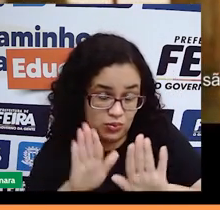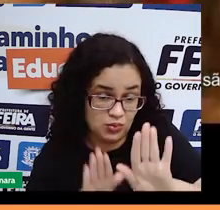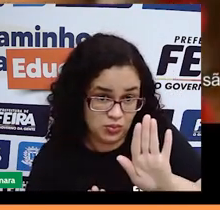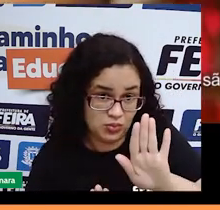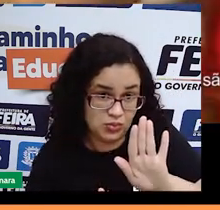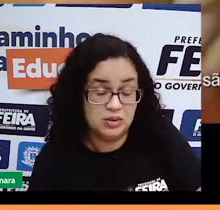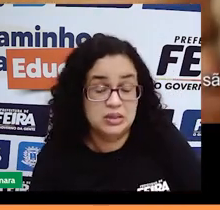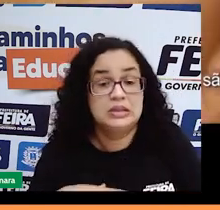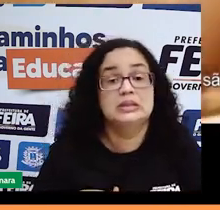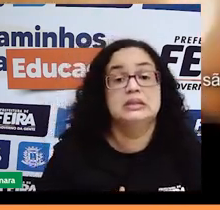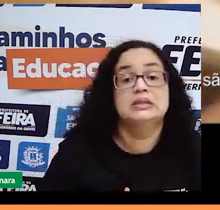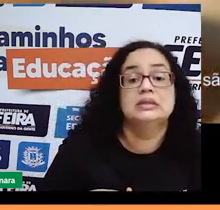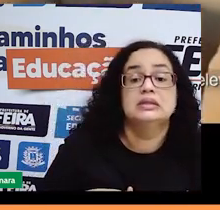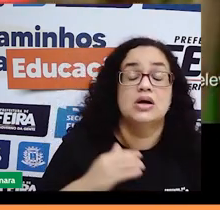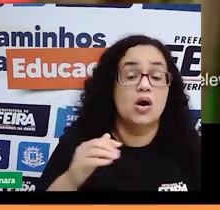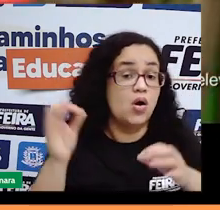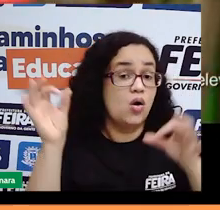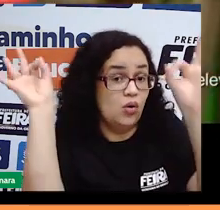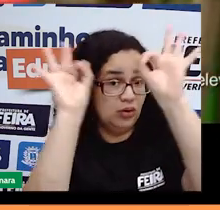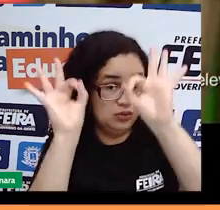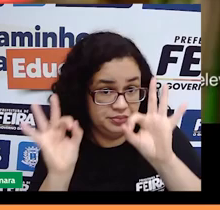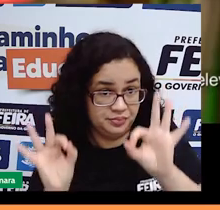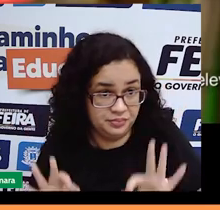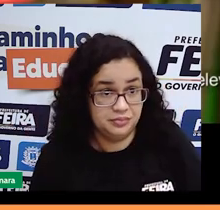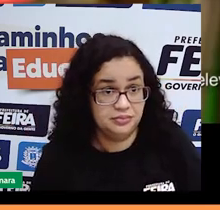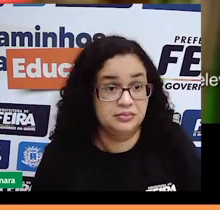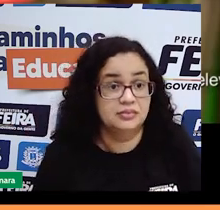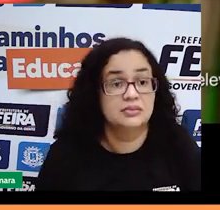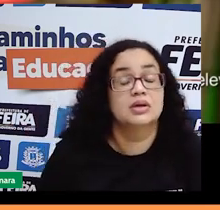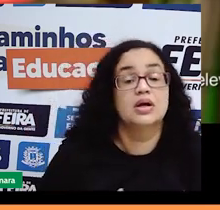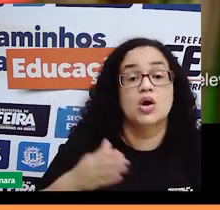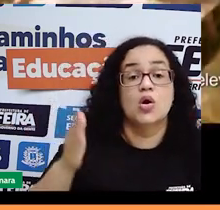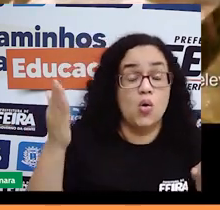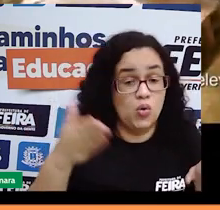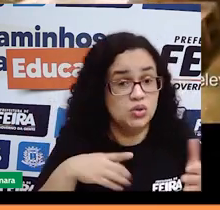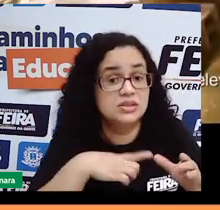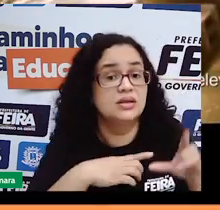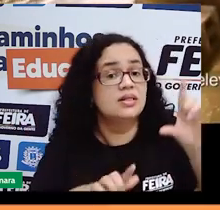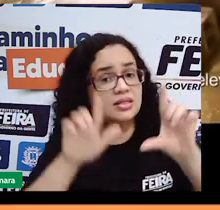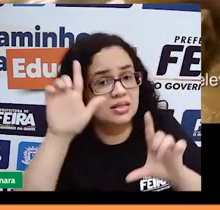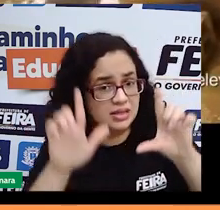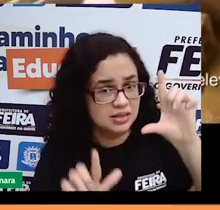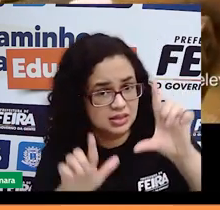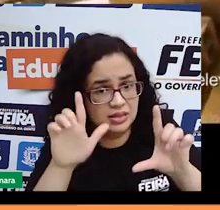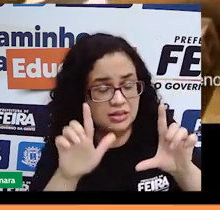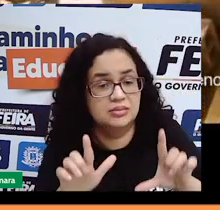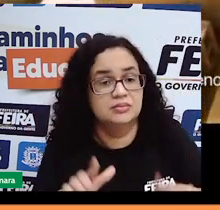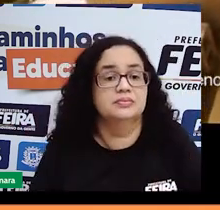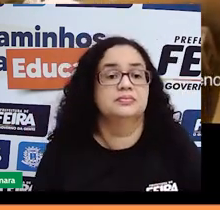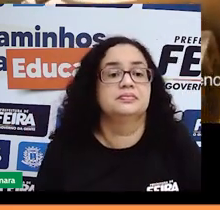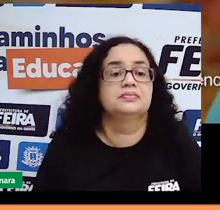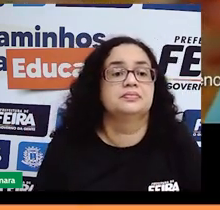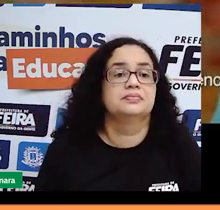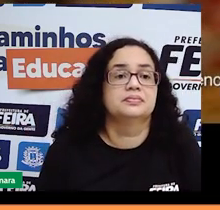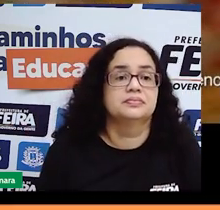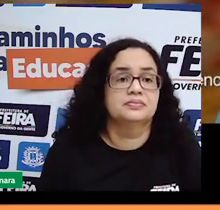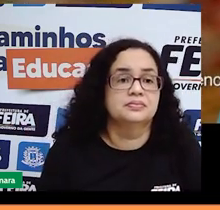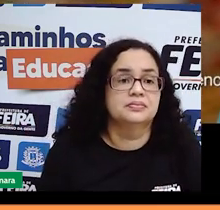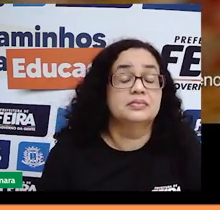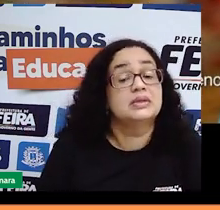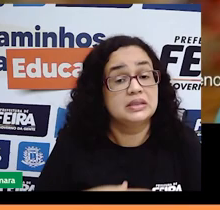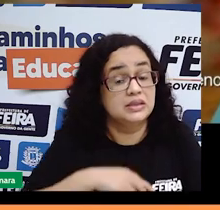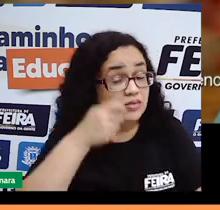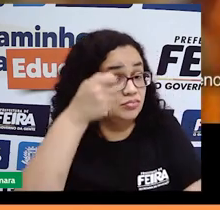civilização que se organizou dessa forma. Para a gente ter hoje uma televisão, nós temos que se educar para que serve realmente a televisão. a existência